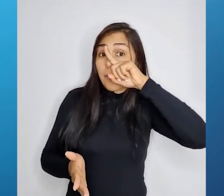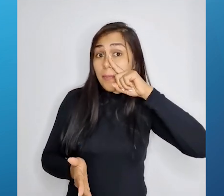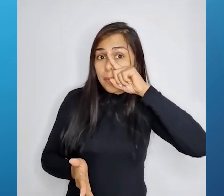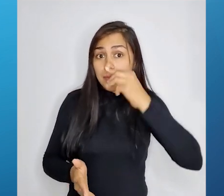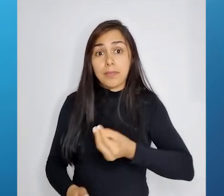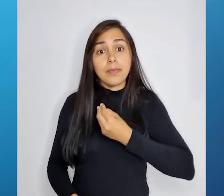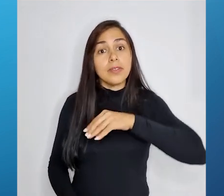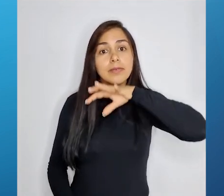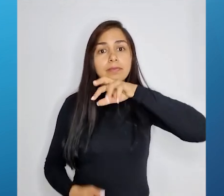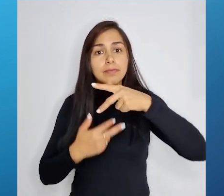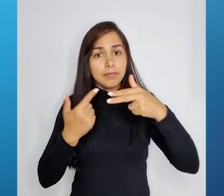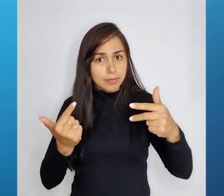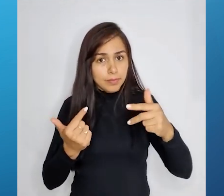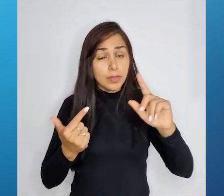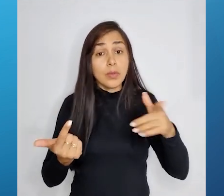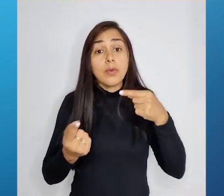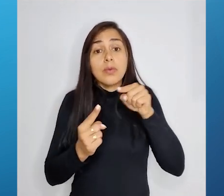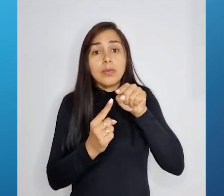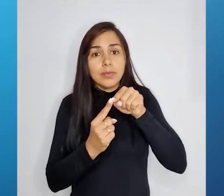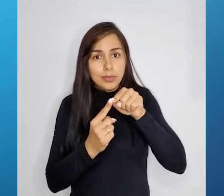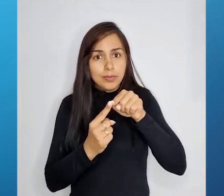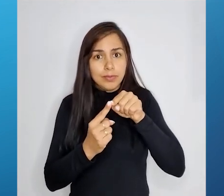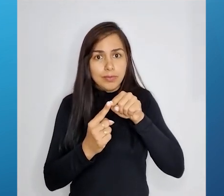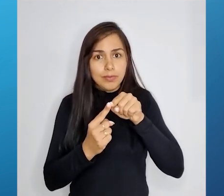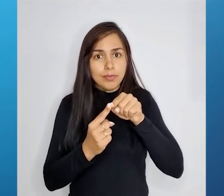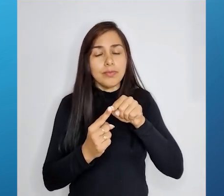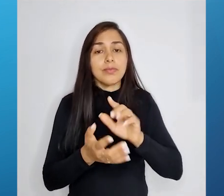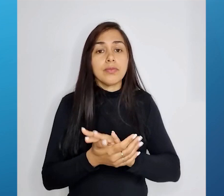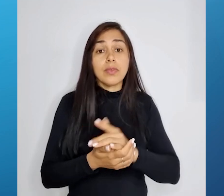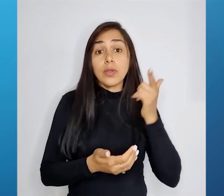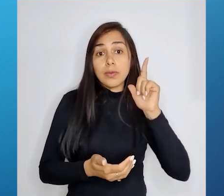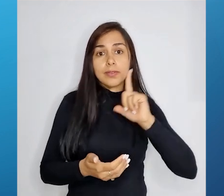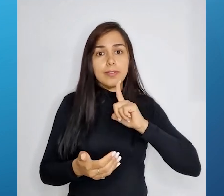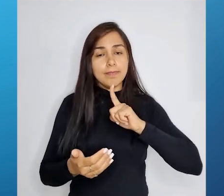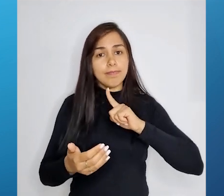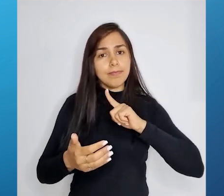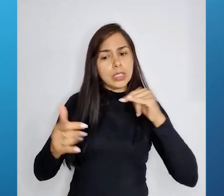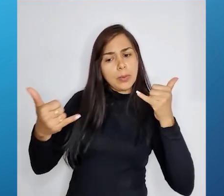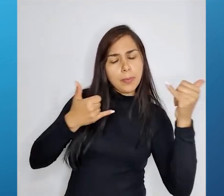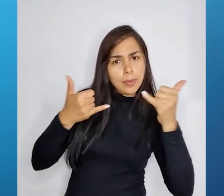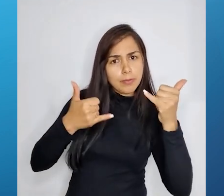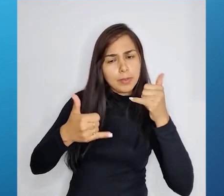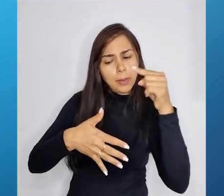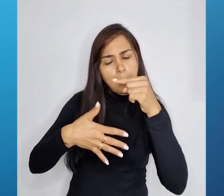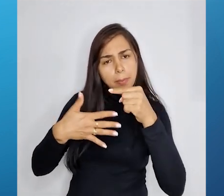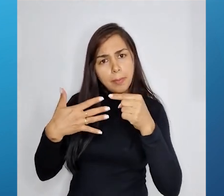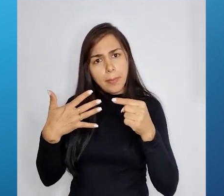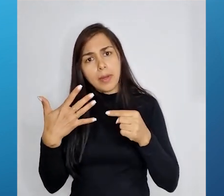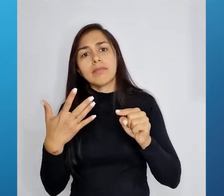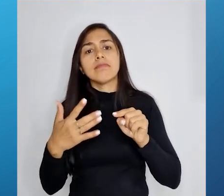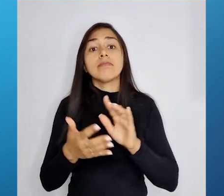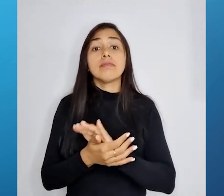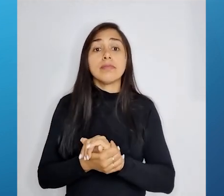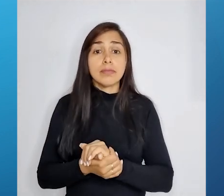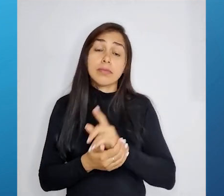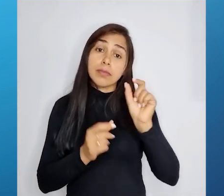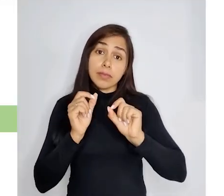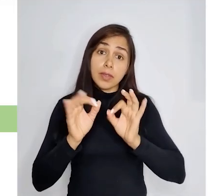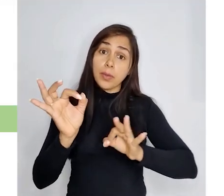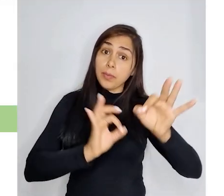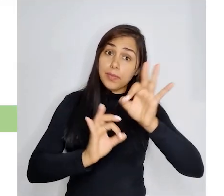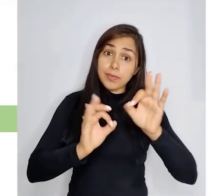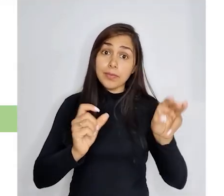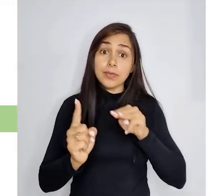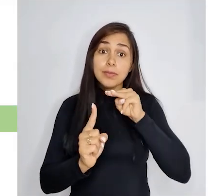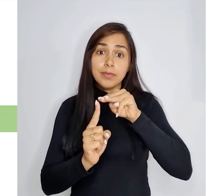Qual é a principal finalidade de chegar a esses dados, de ter esses dados objetivos? A questão dos planejamentos